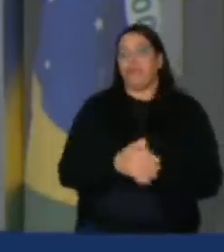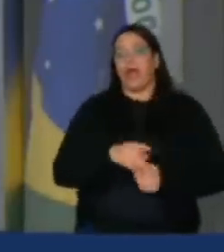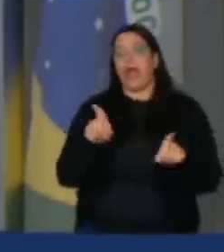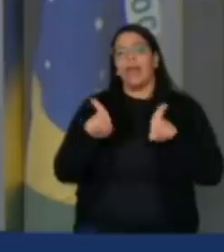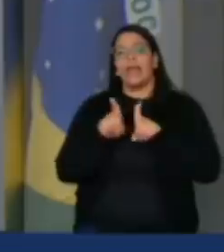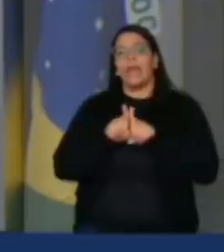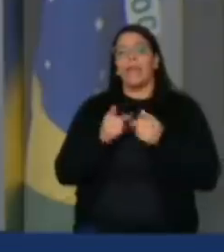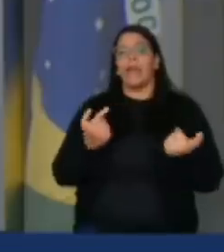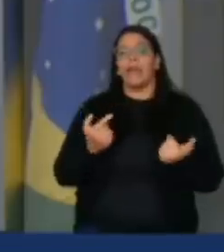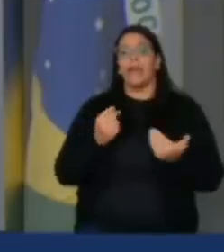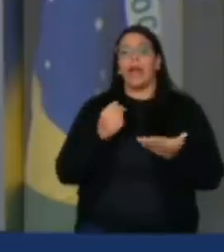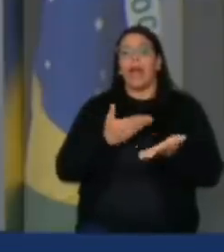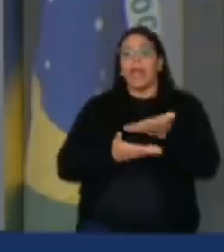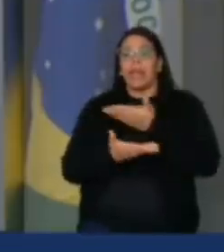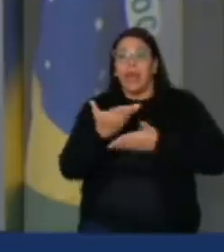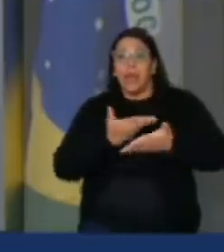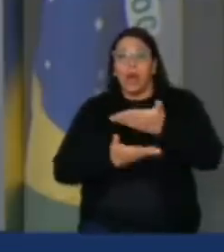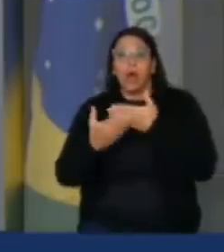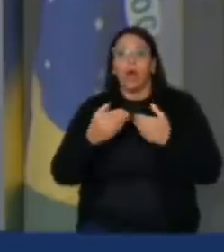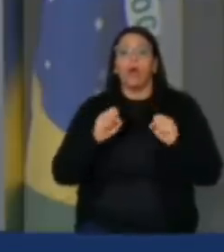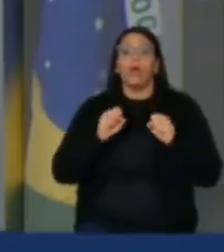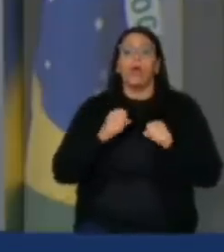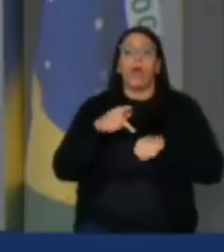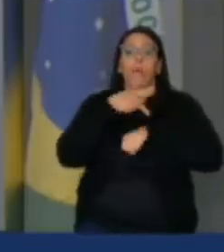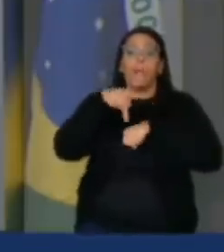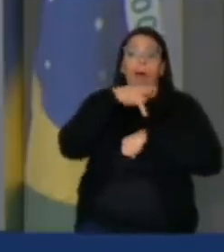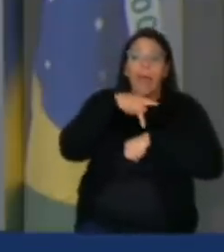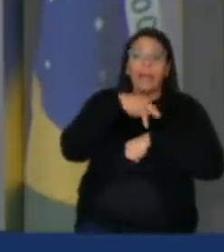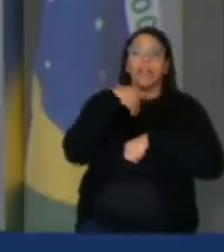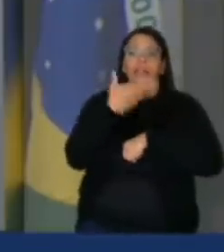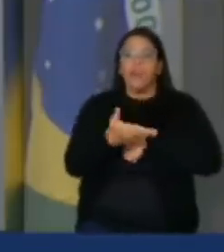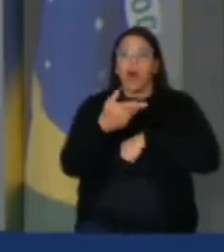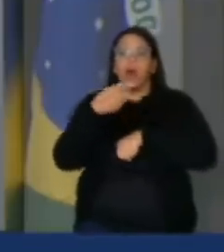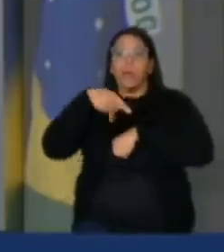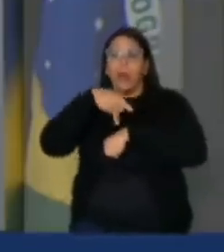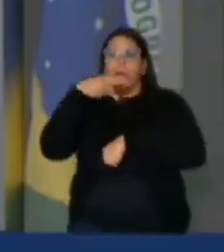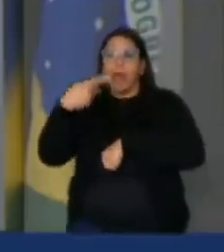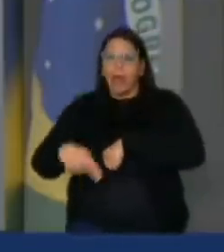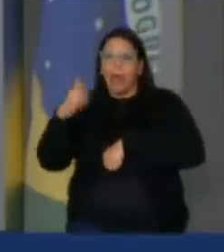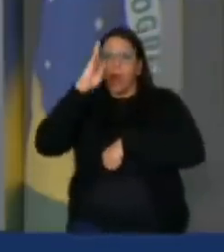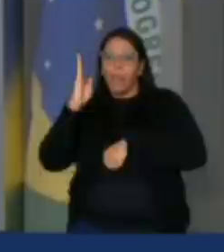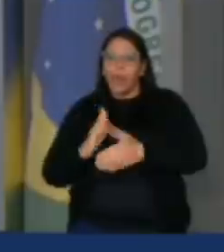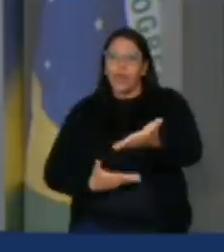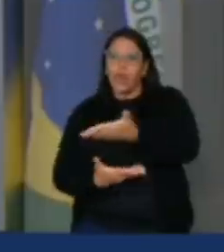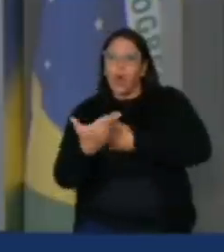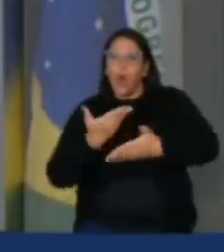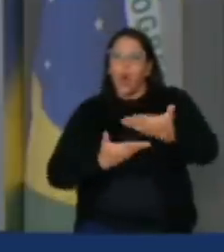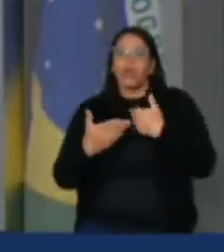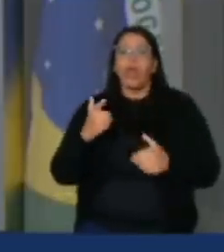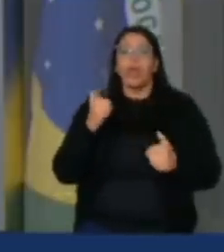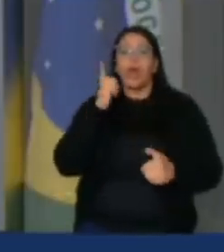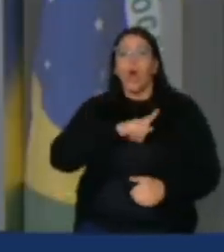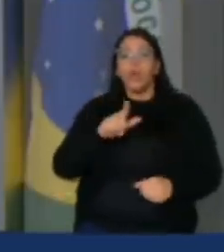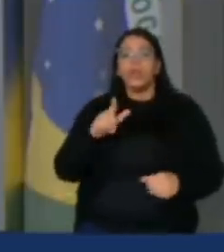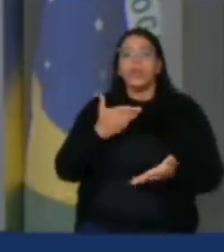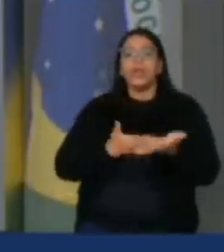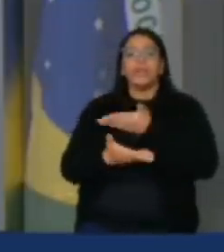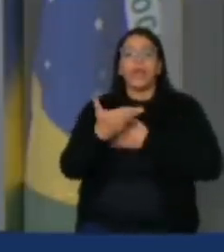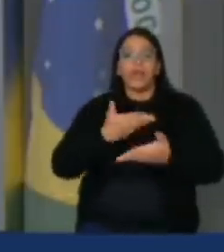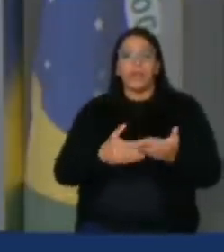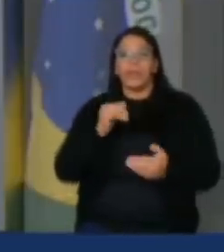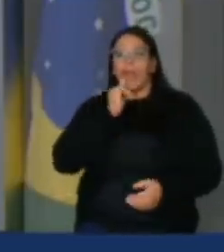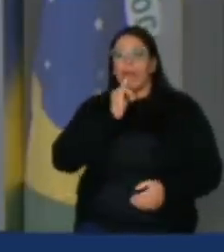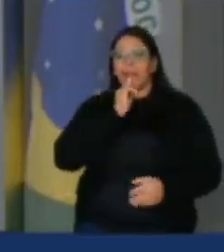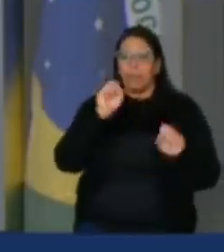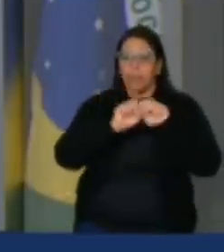abertos para poderem conversar com esse sistema brasileiro de comércio. É importantíssimo dizer também que esse sistema não vai